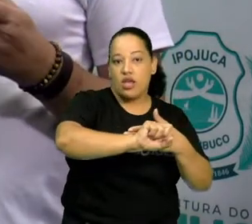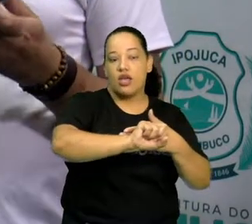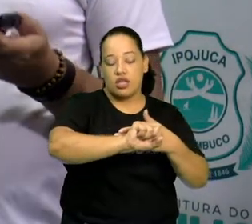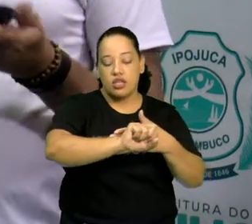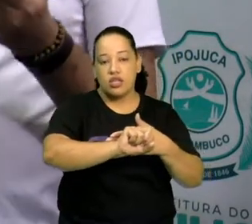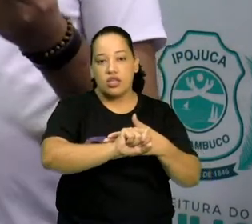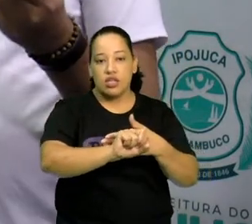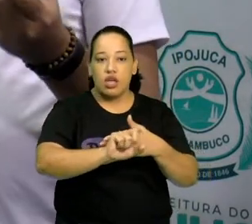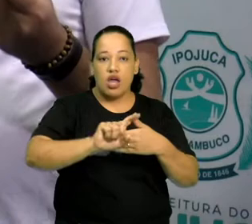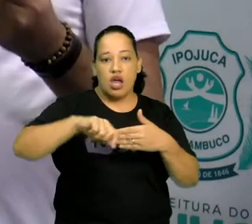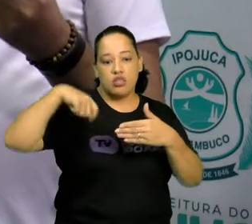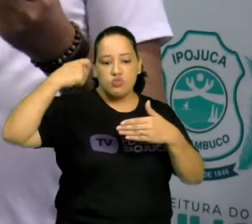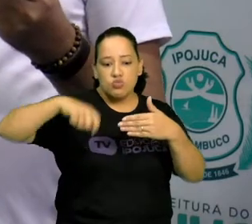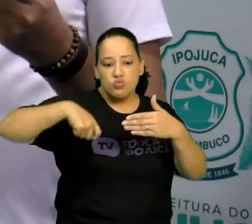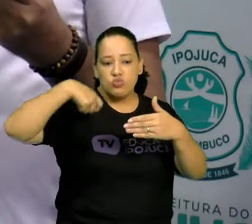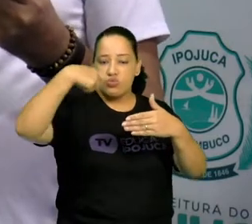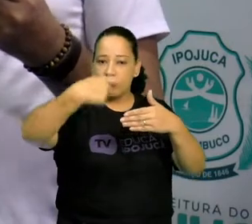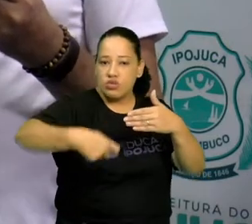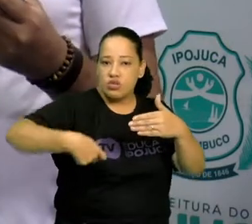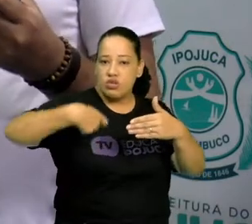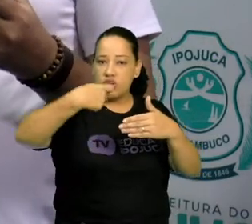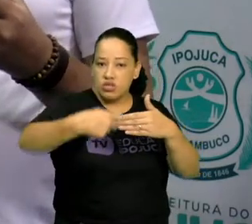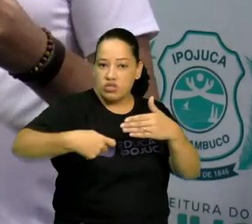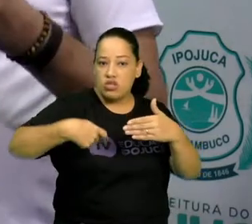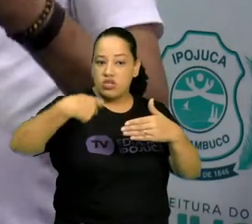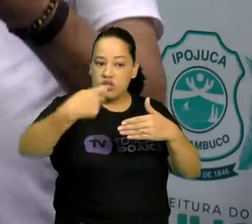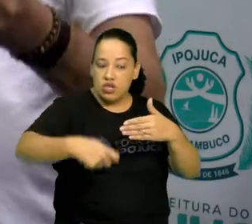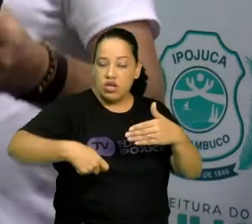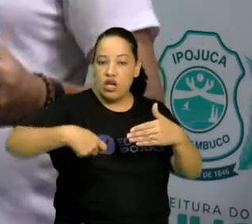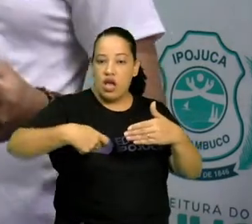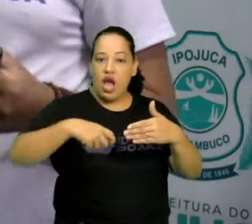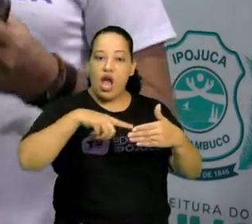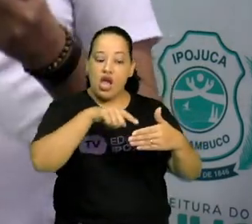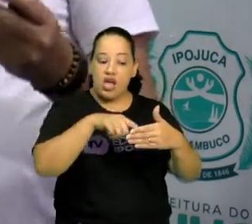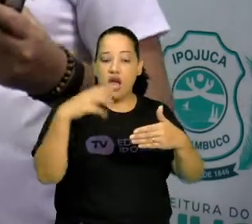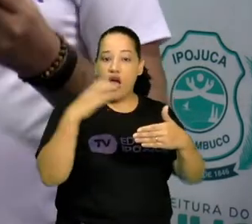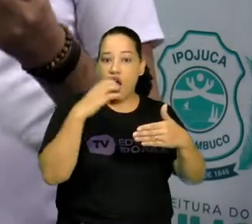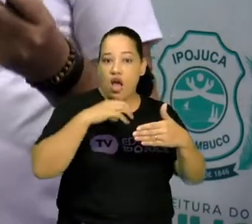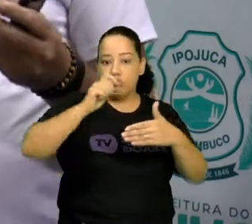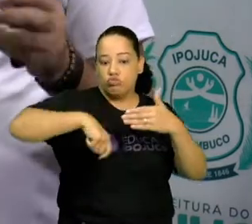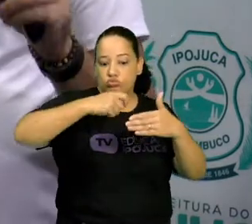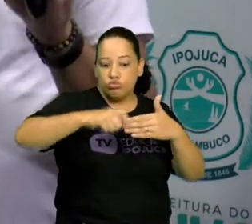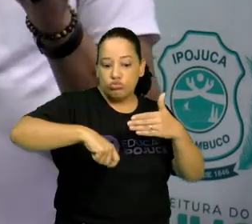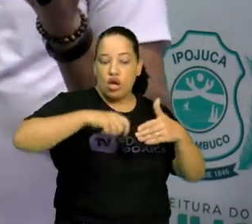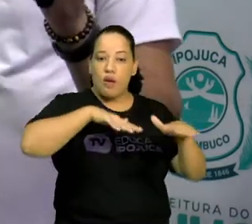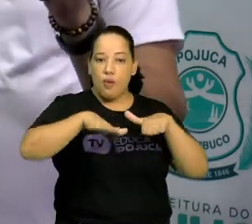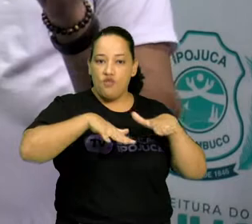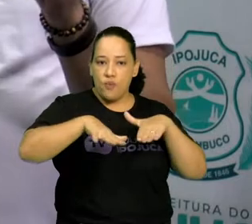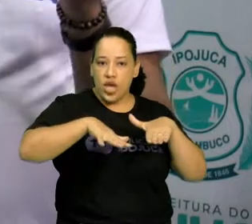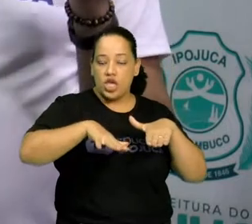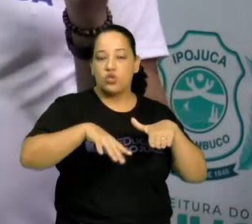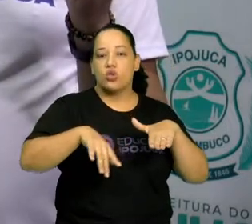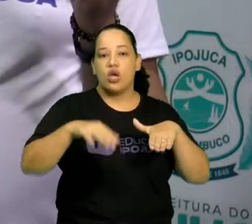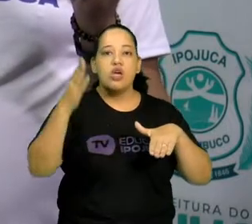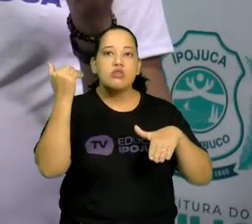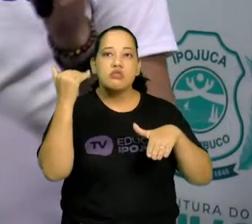você colocava numa velocidade que essa imagem tinha movimento. Sabe aquele